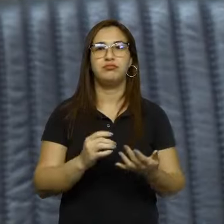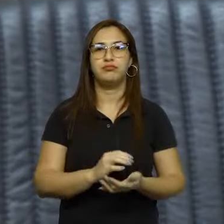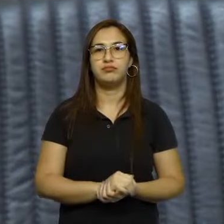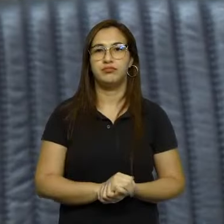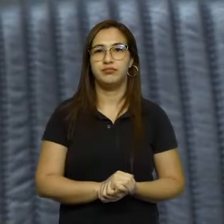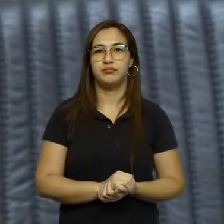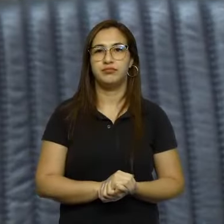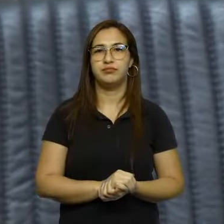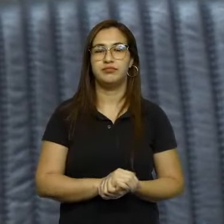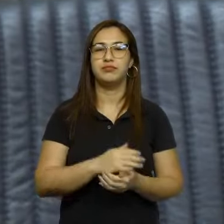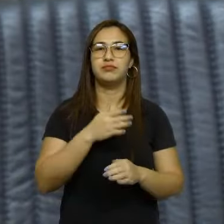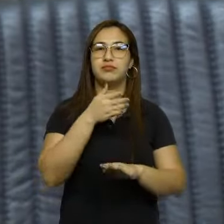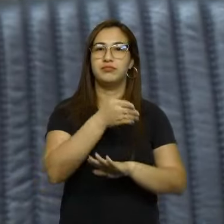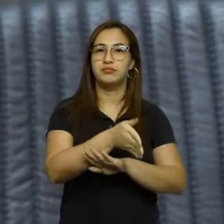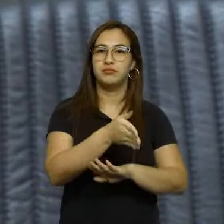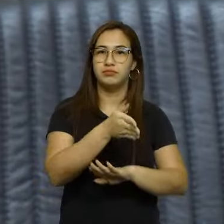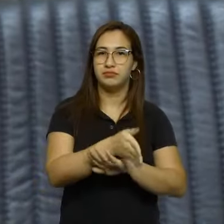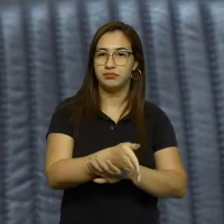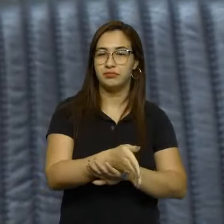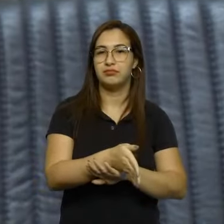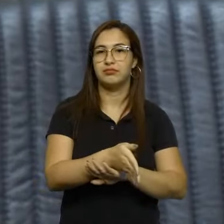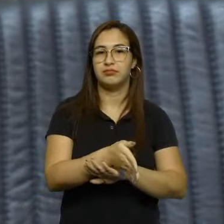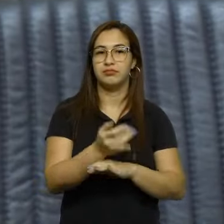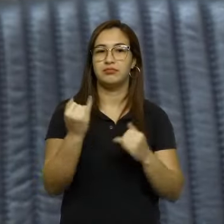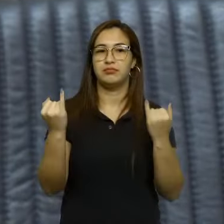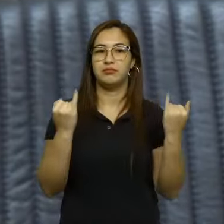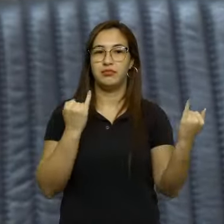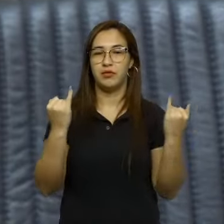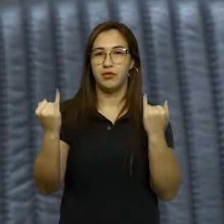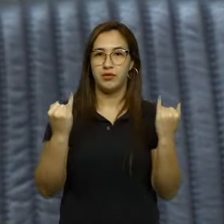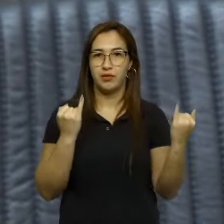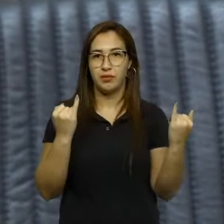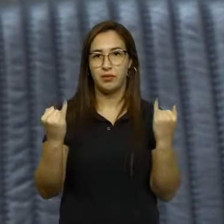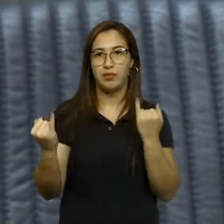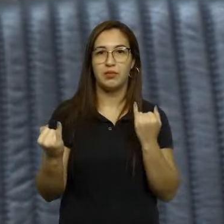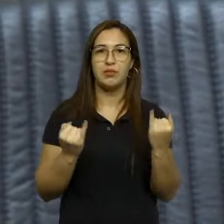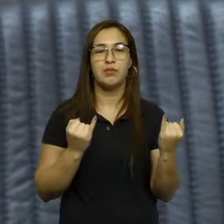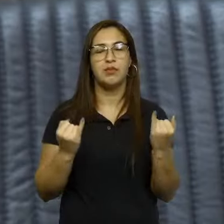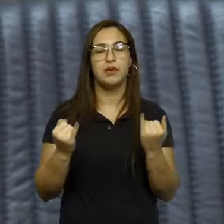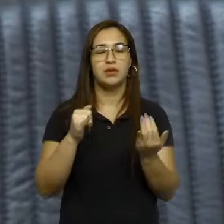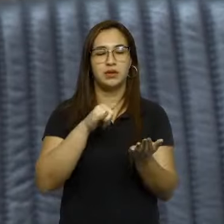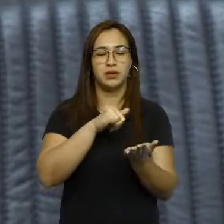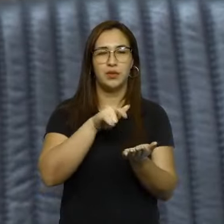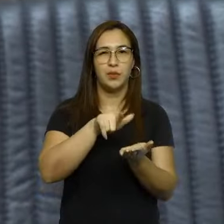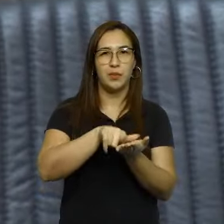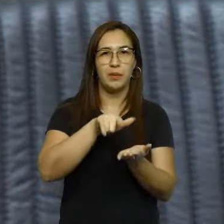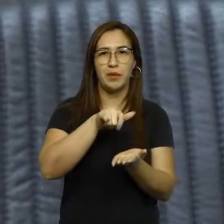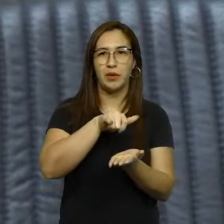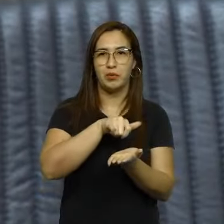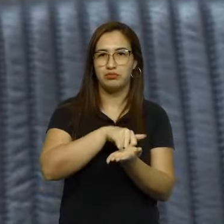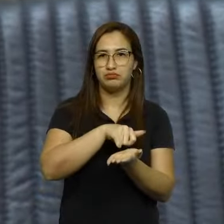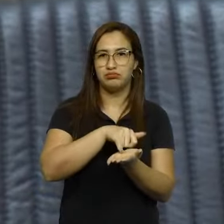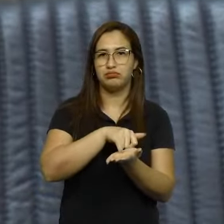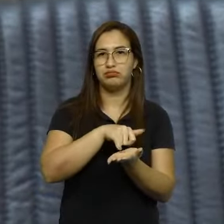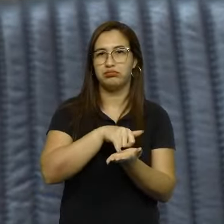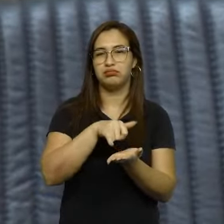acesso à informação de notas fiscais eletrônicas. Eu